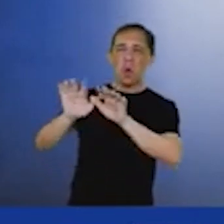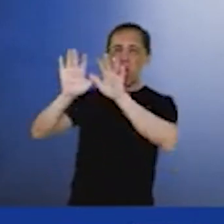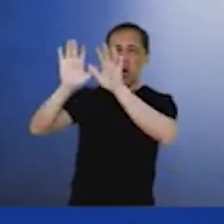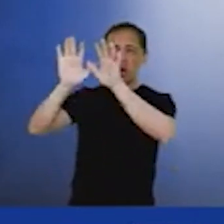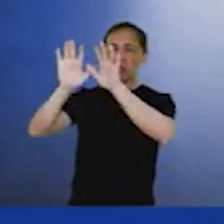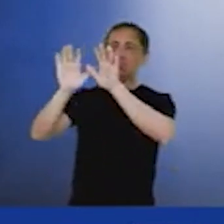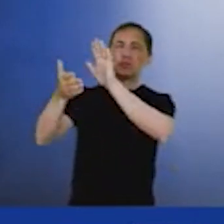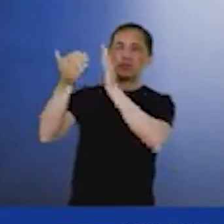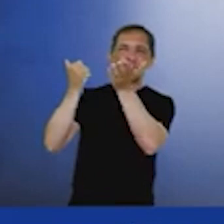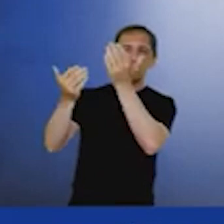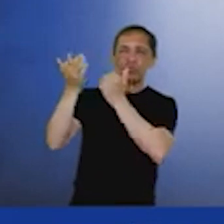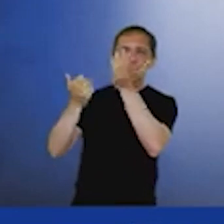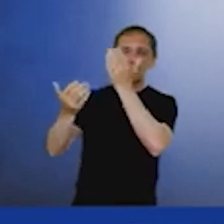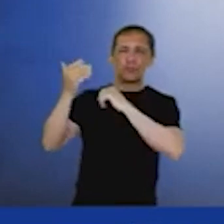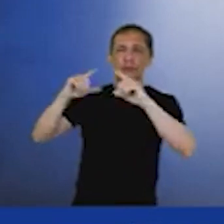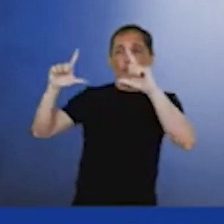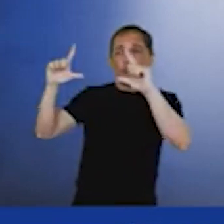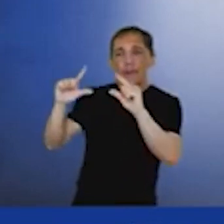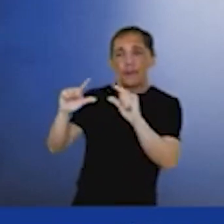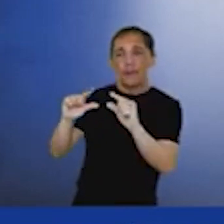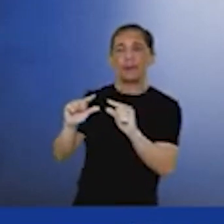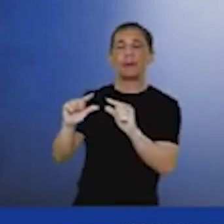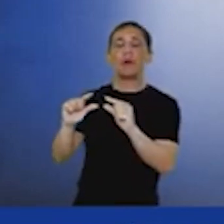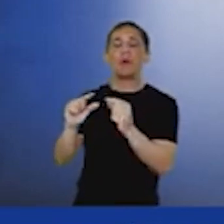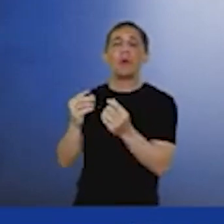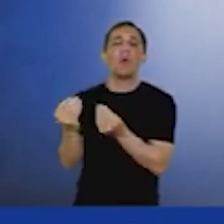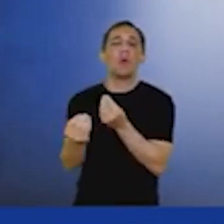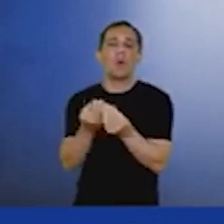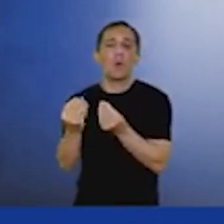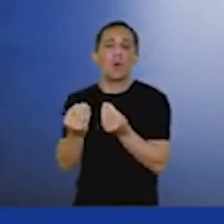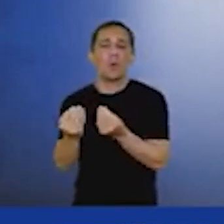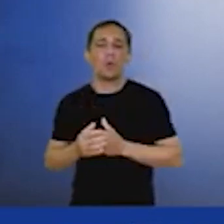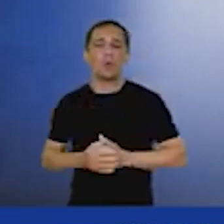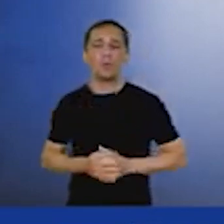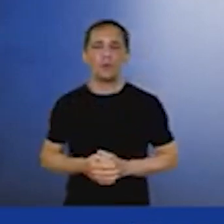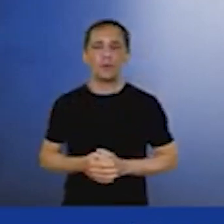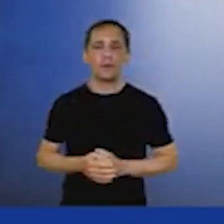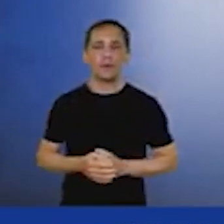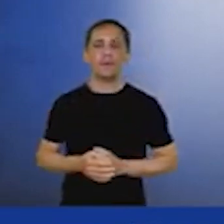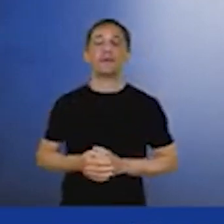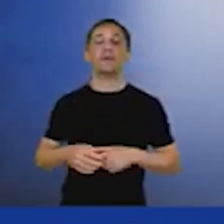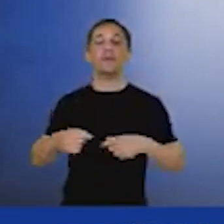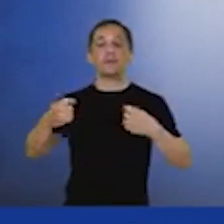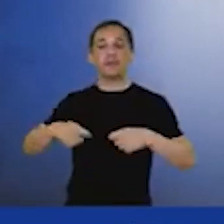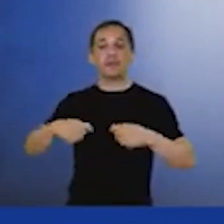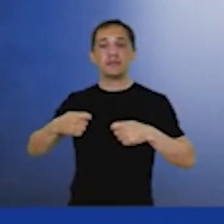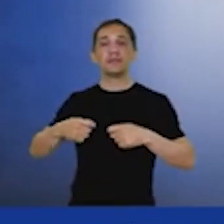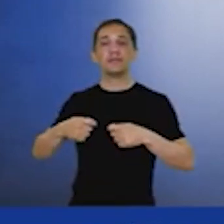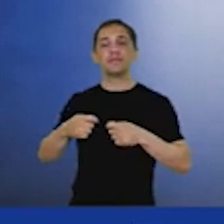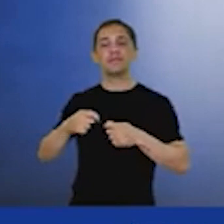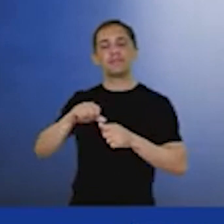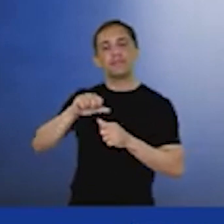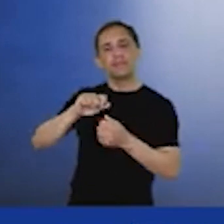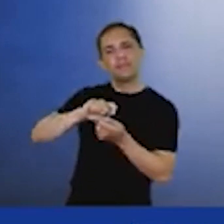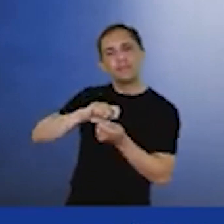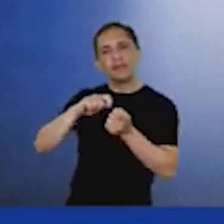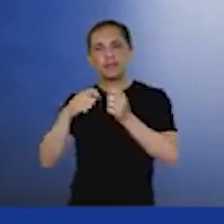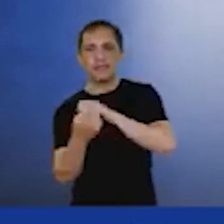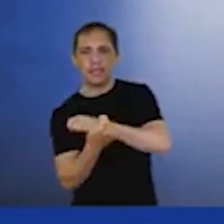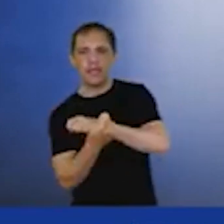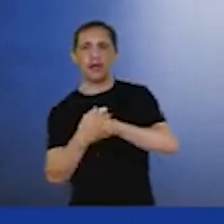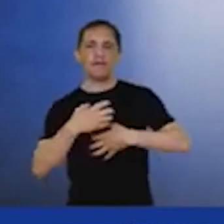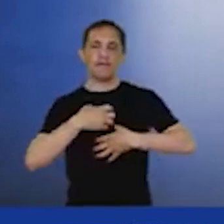no governo, como a gente faz captura e sequestro de carbono para offsetar essas emissões da indústria de óleo e gás.